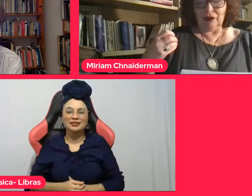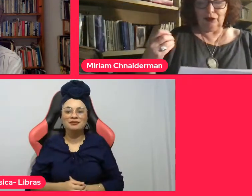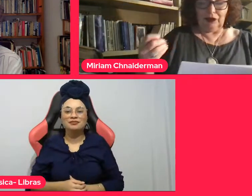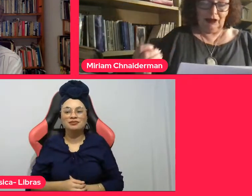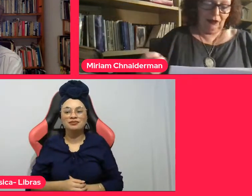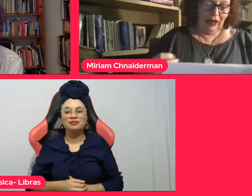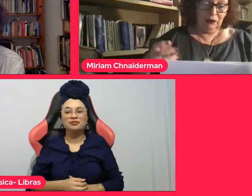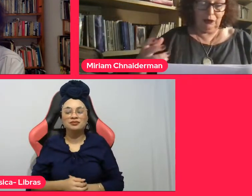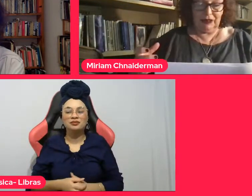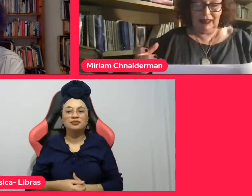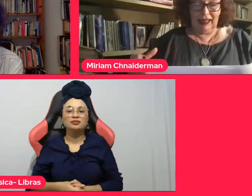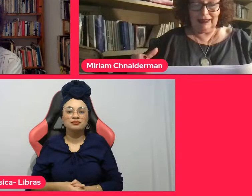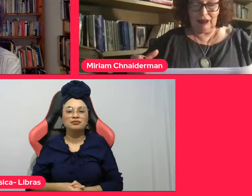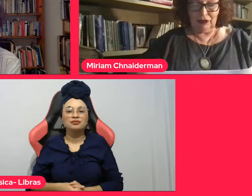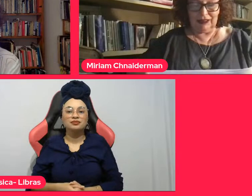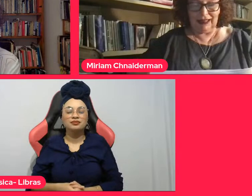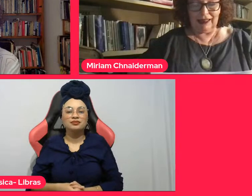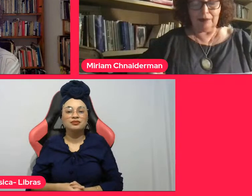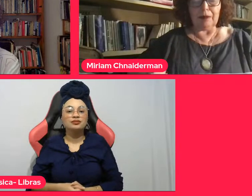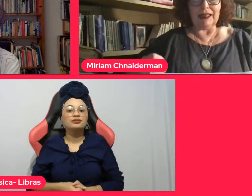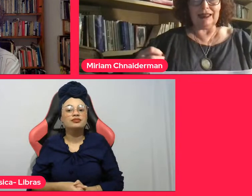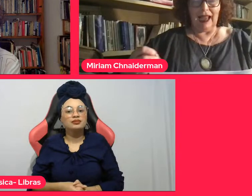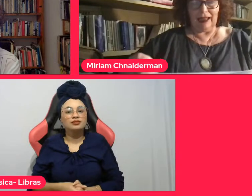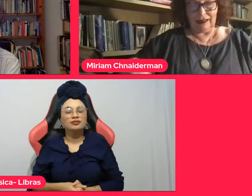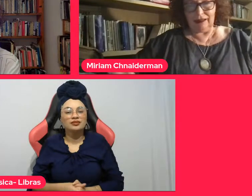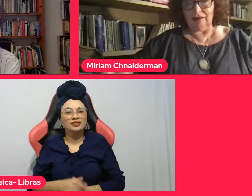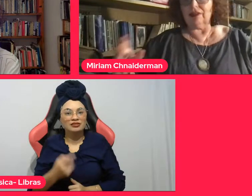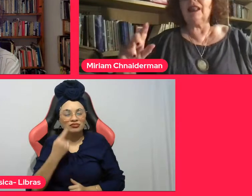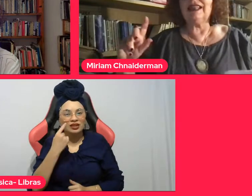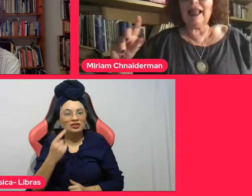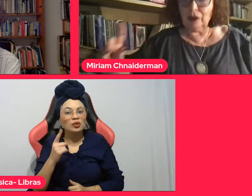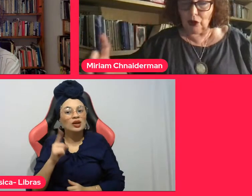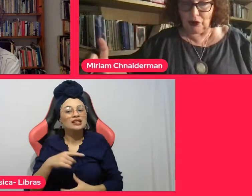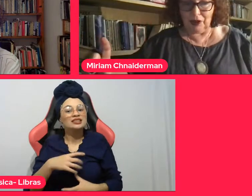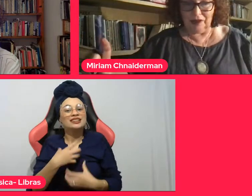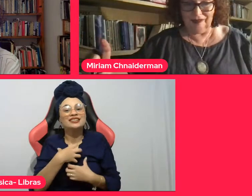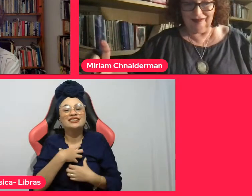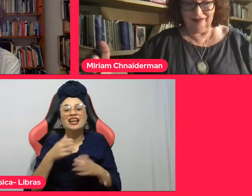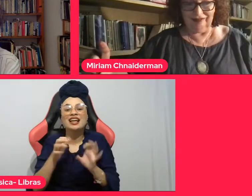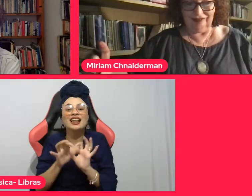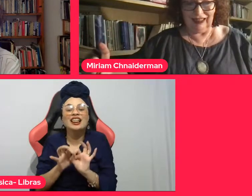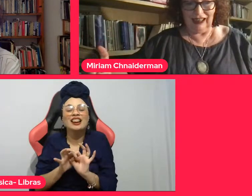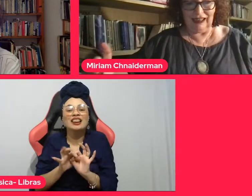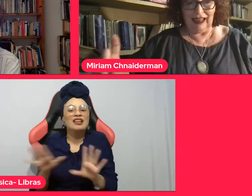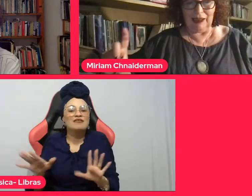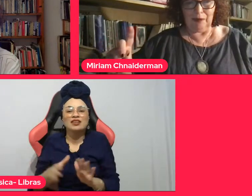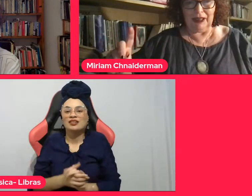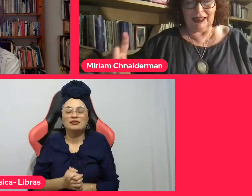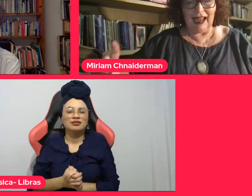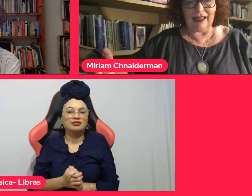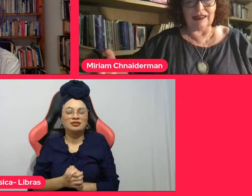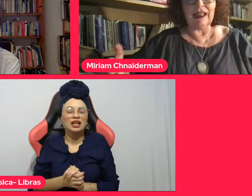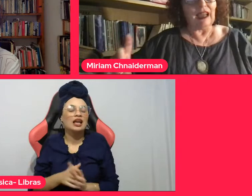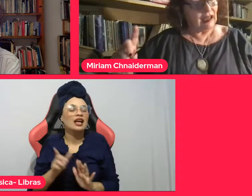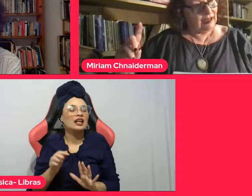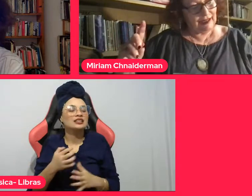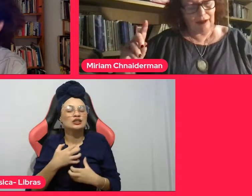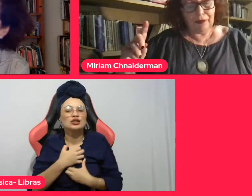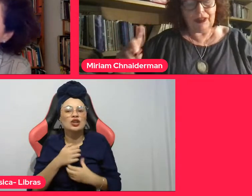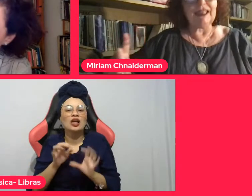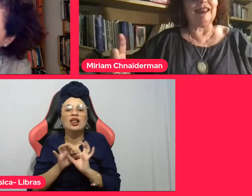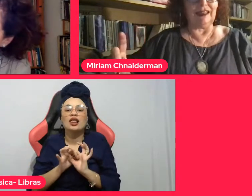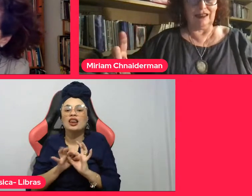Eu acho que tem essa coisa da liberdade e da dor, da liberdade